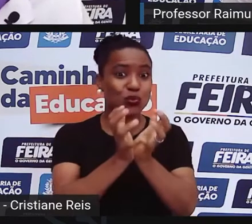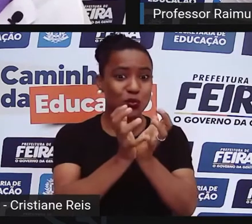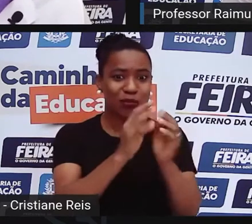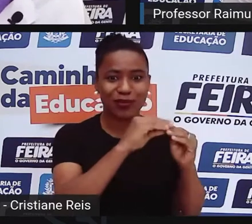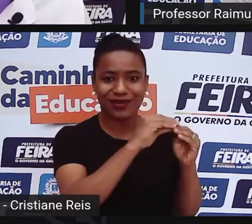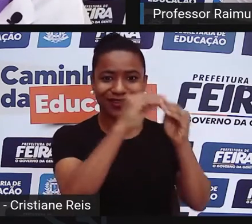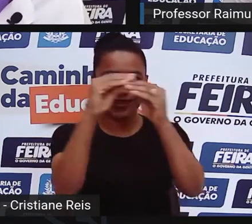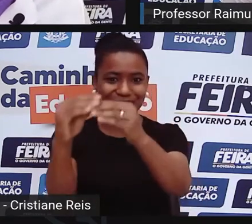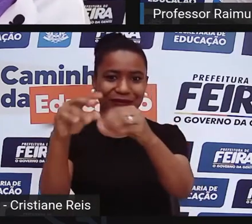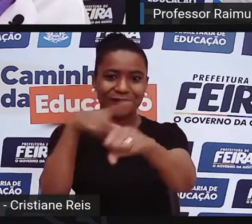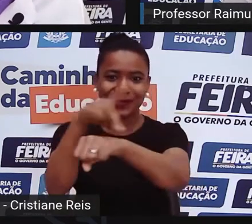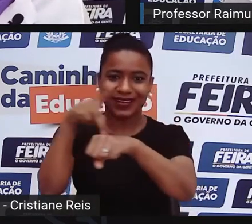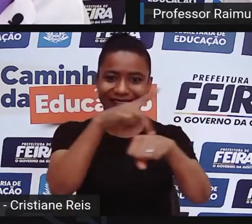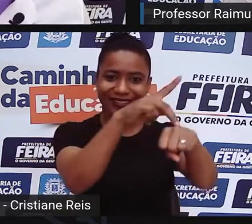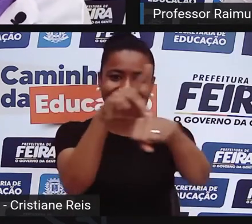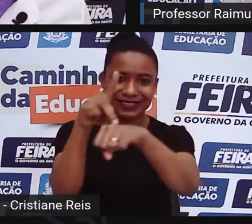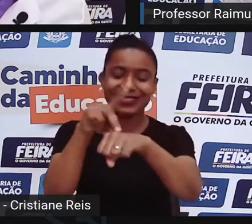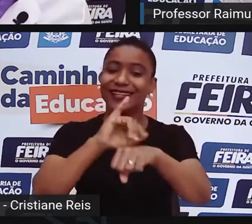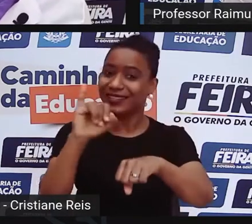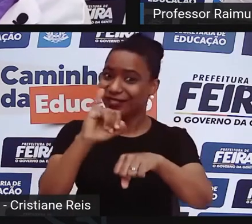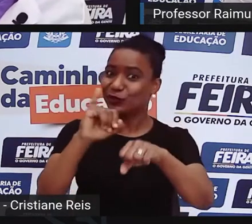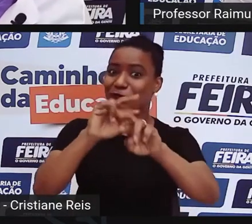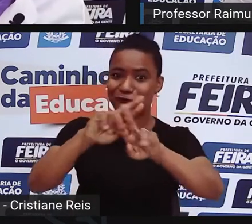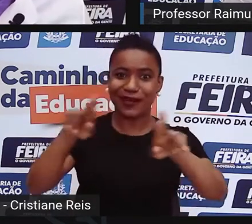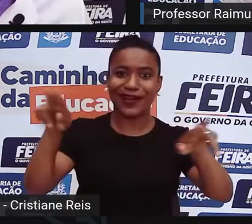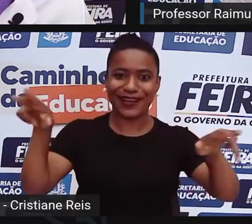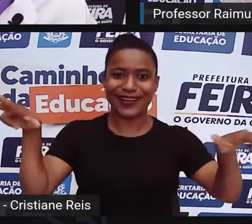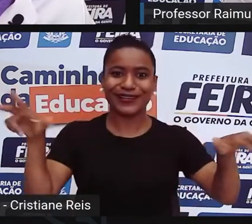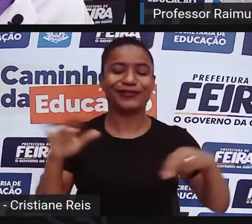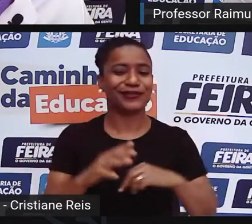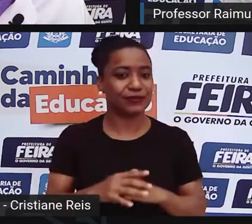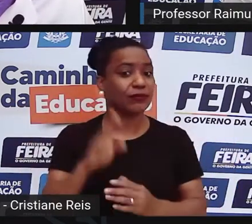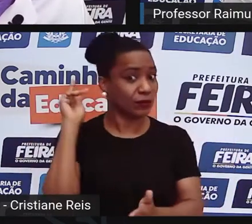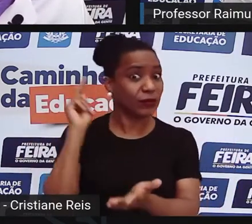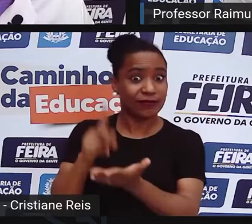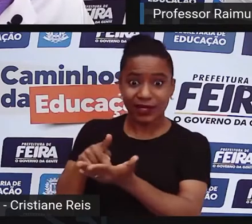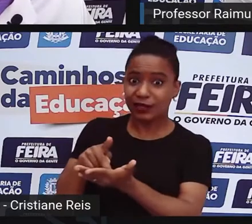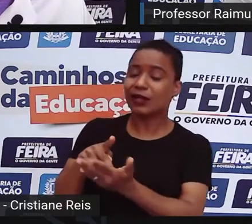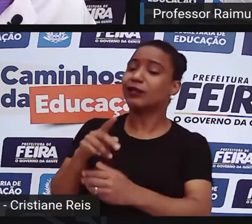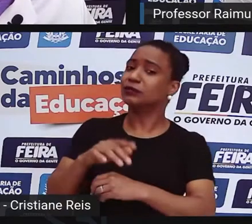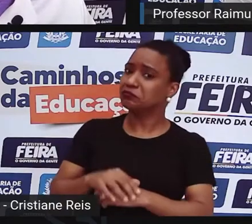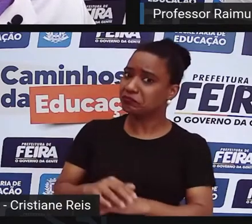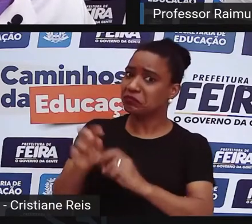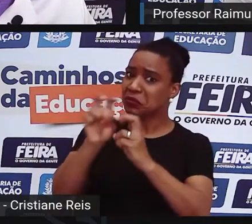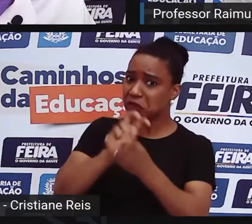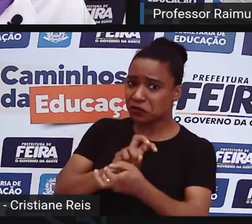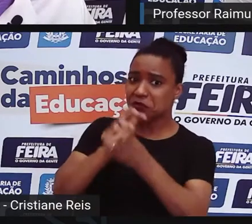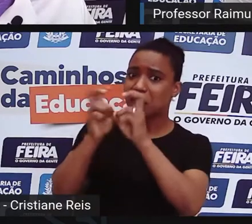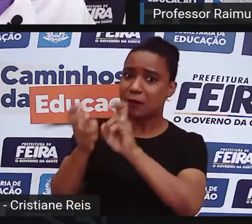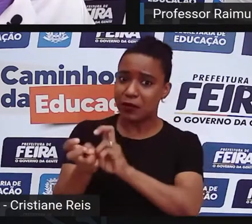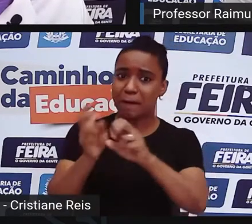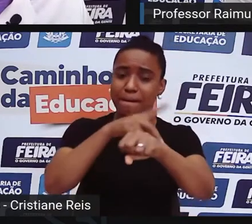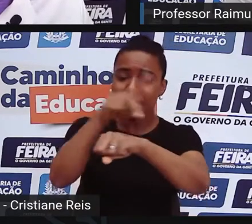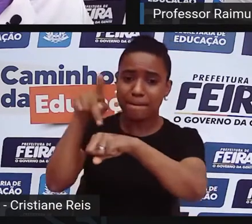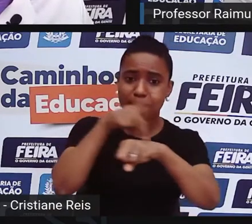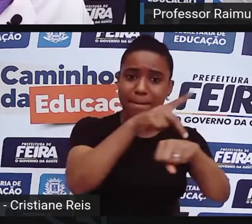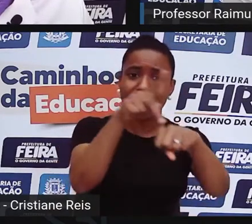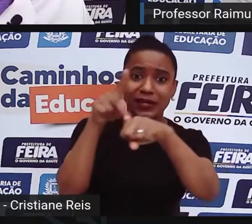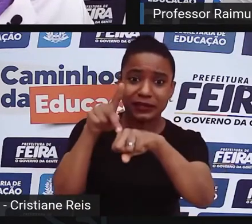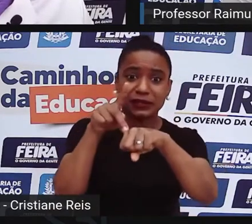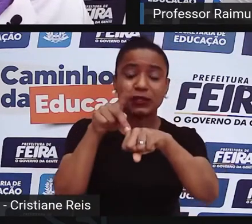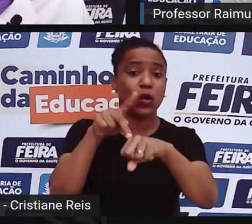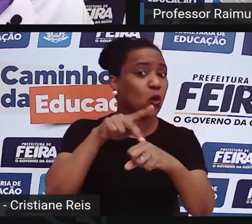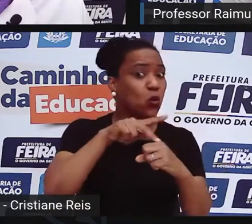internacional, a capoeira hoje está em todos os países, e o